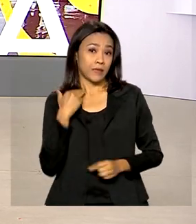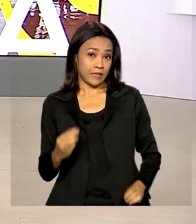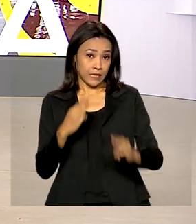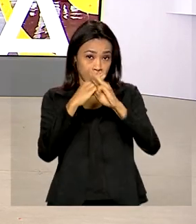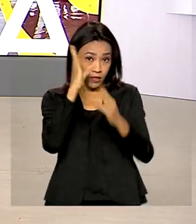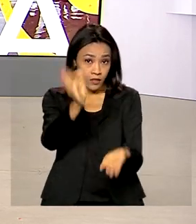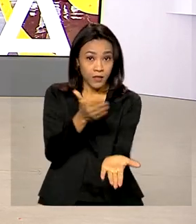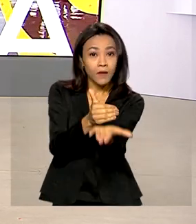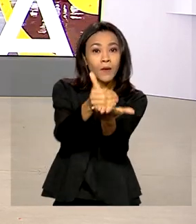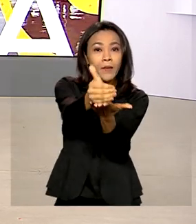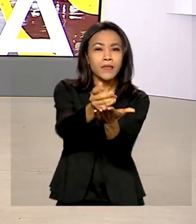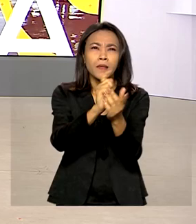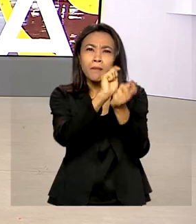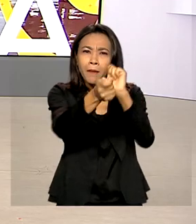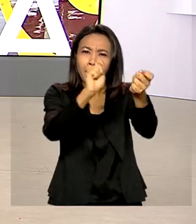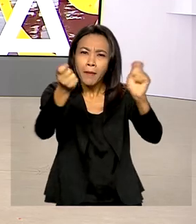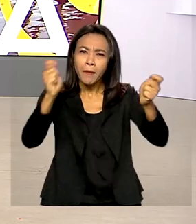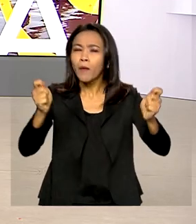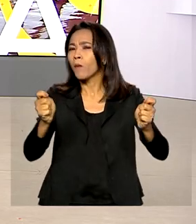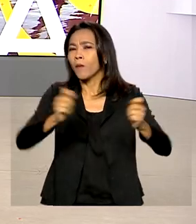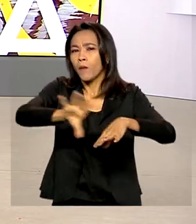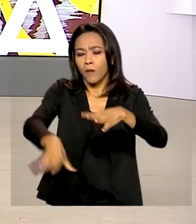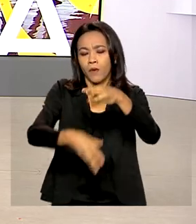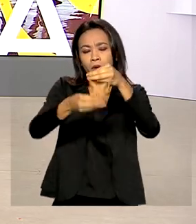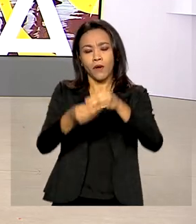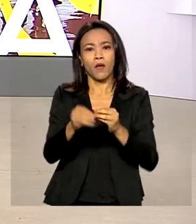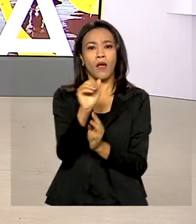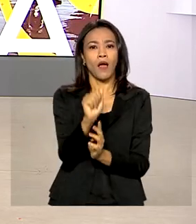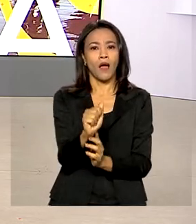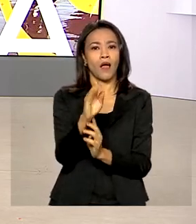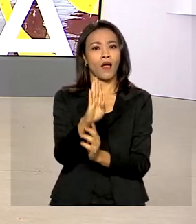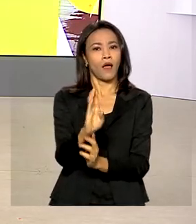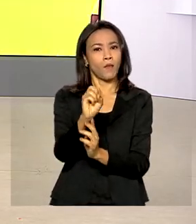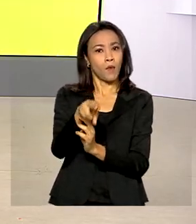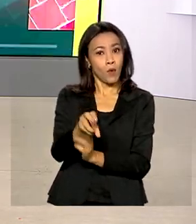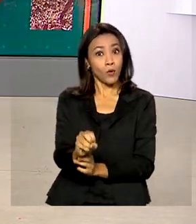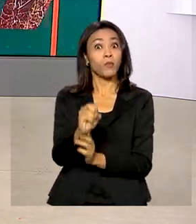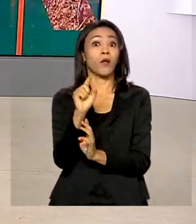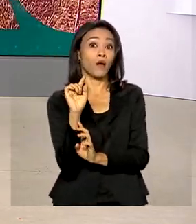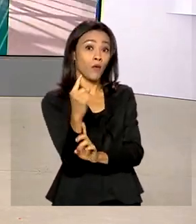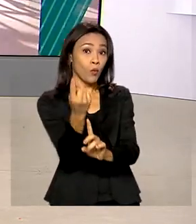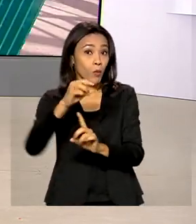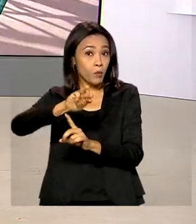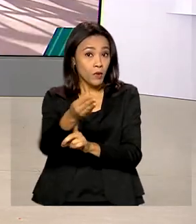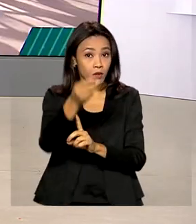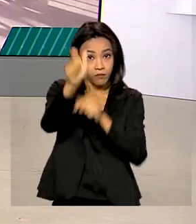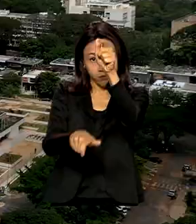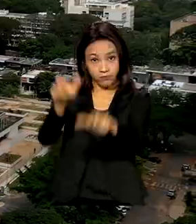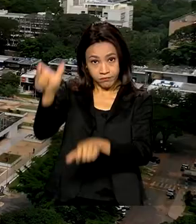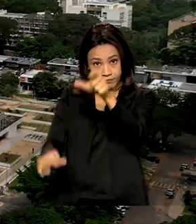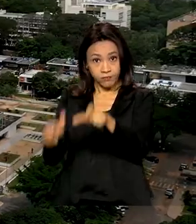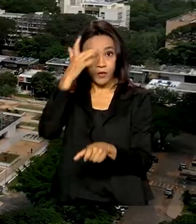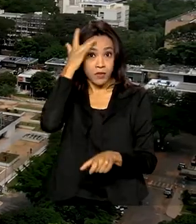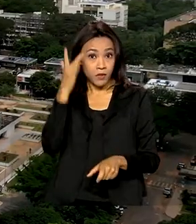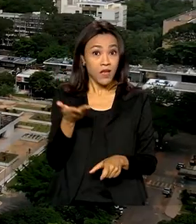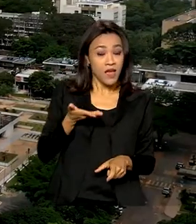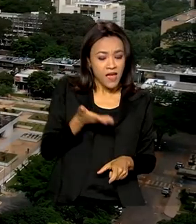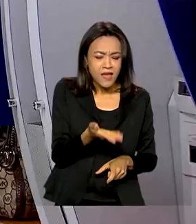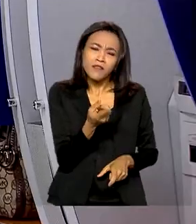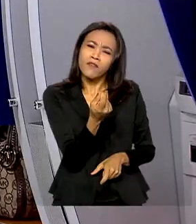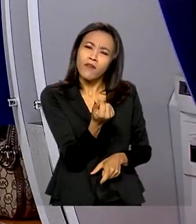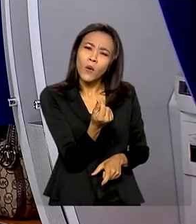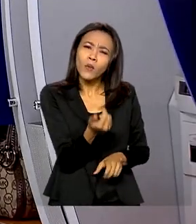a pagar a complementação do abono salarial para cerca de um milhão de trabalhadores. São valores que não foram